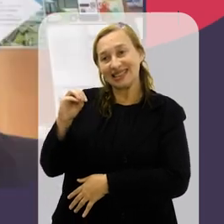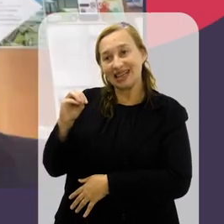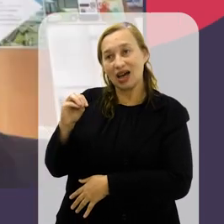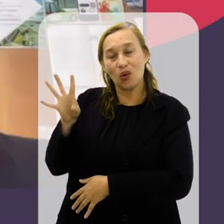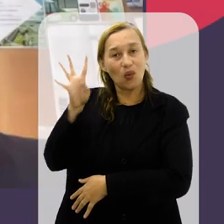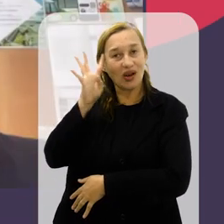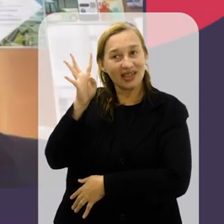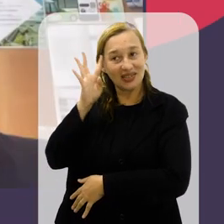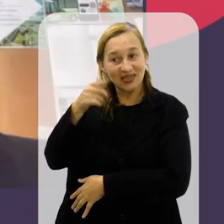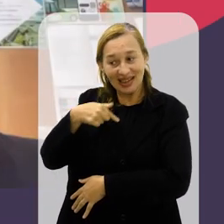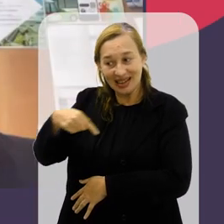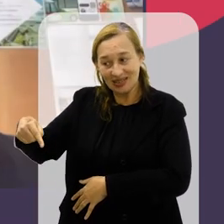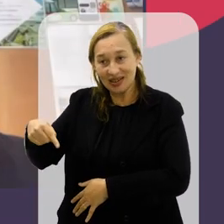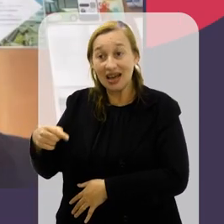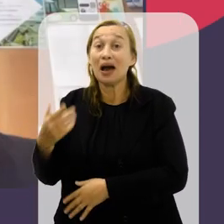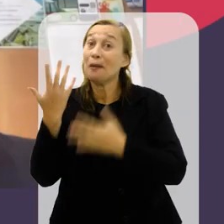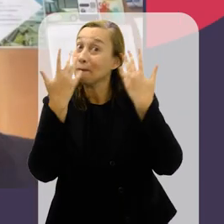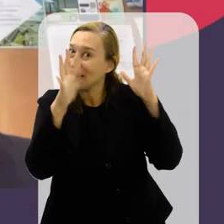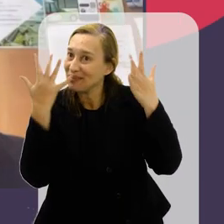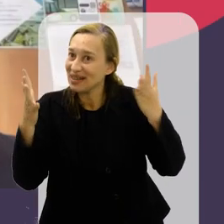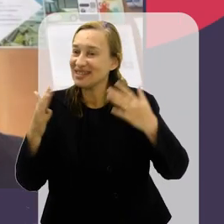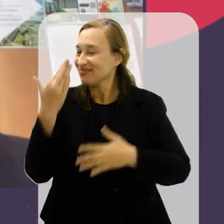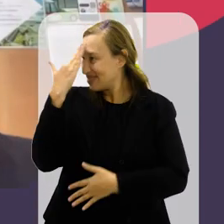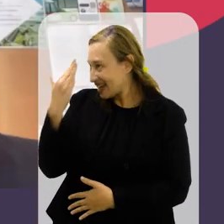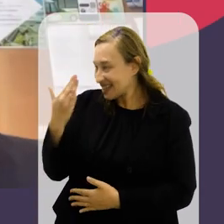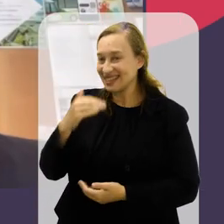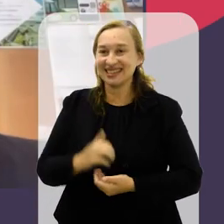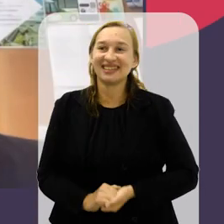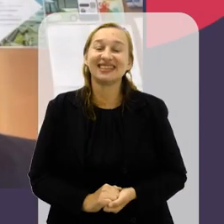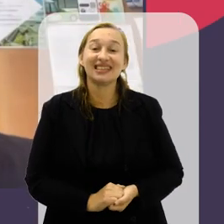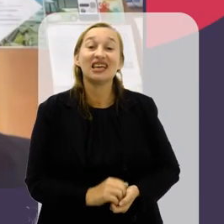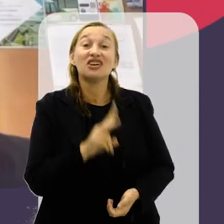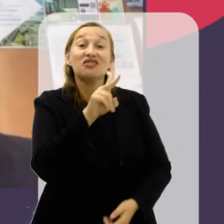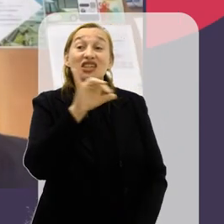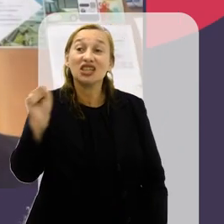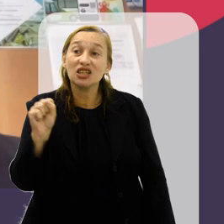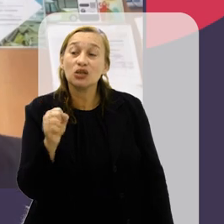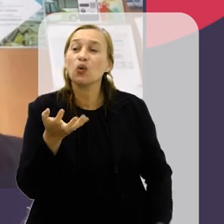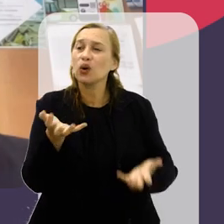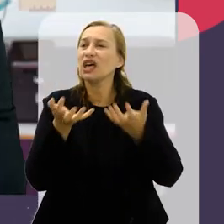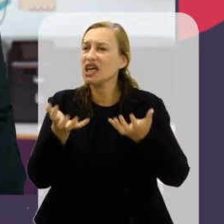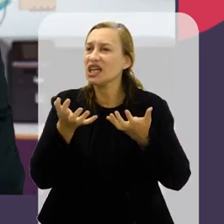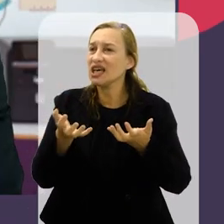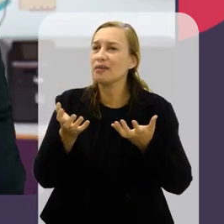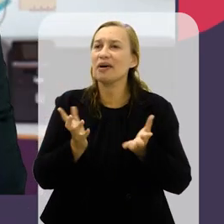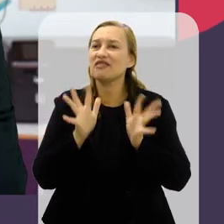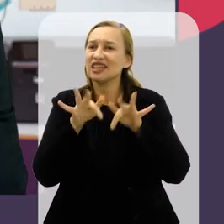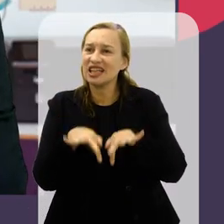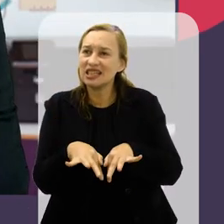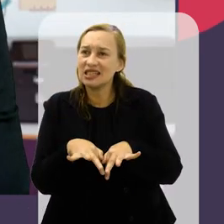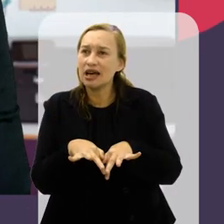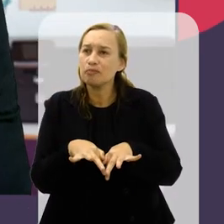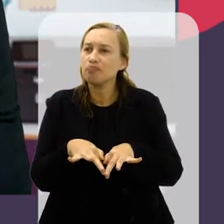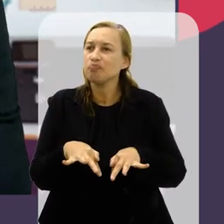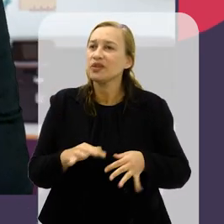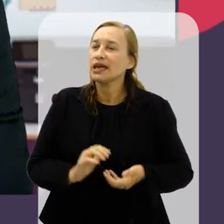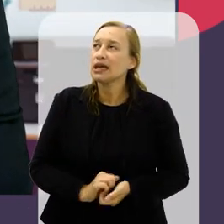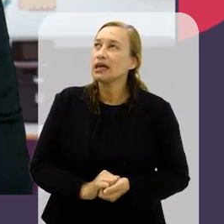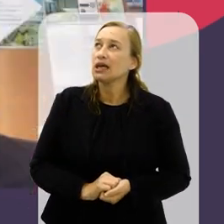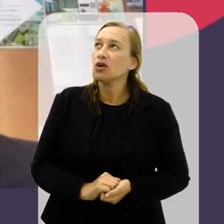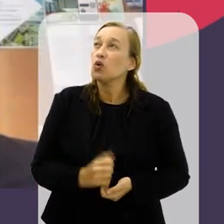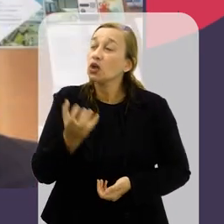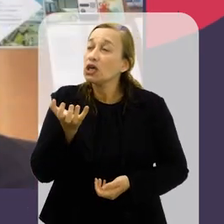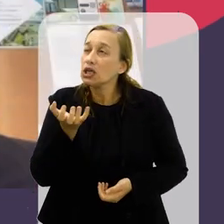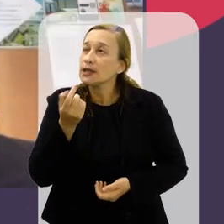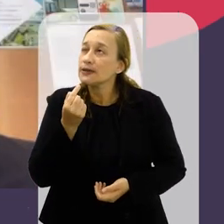Fernanda? Eu faço 30, é quarta-feira. Ah, parabéns. Obrigada. Vinícius, eu queria, para